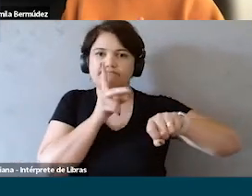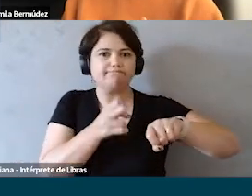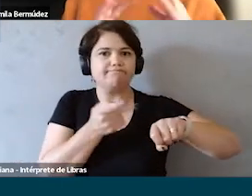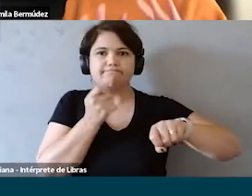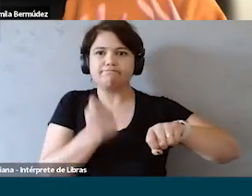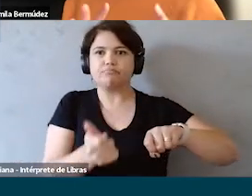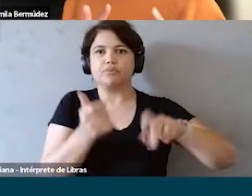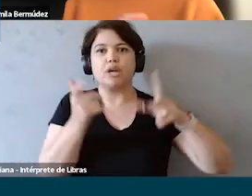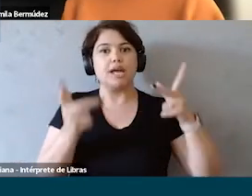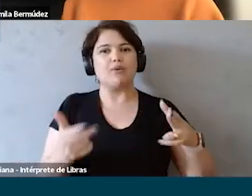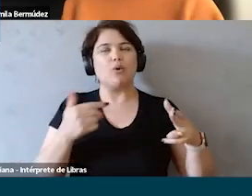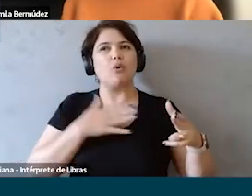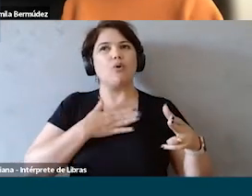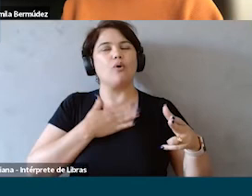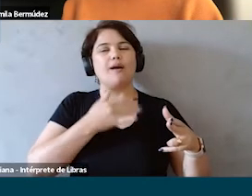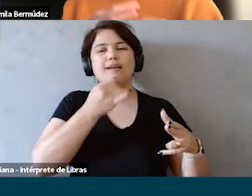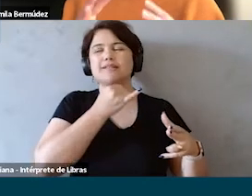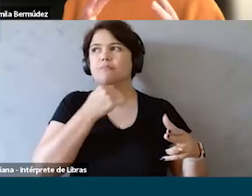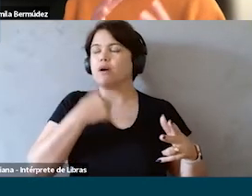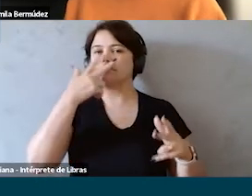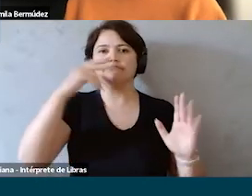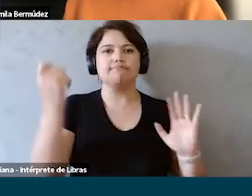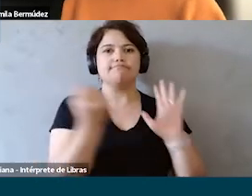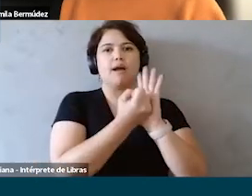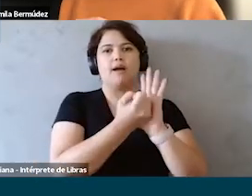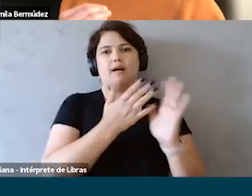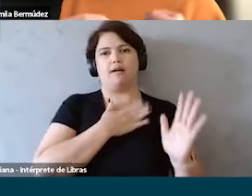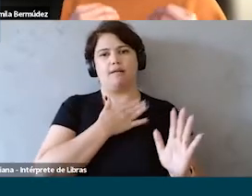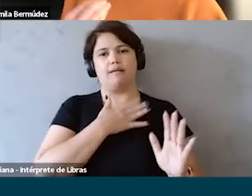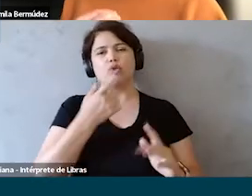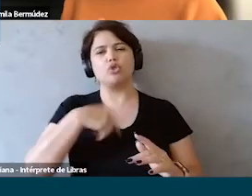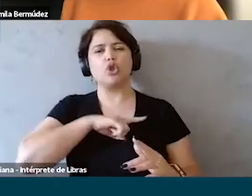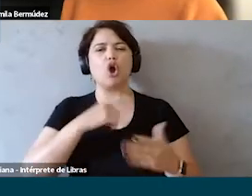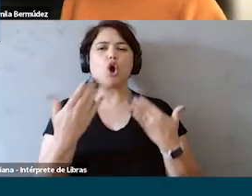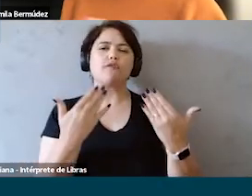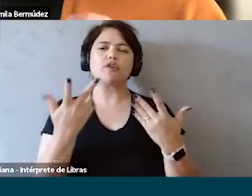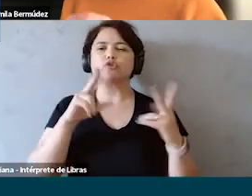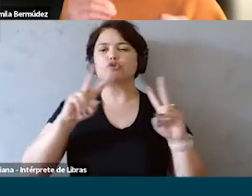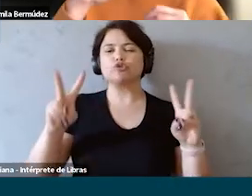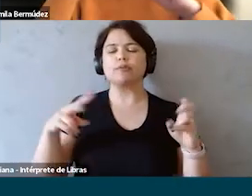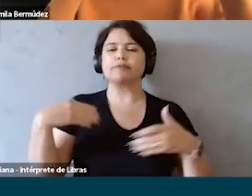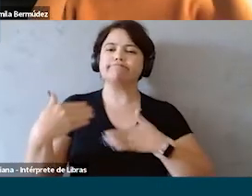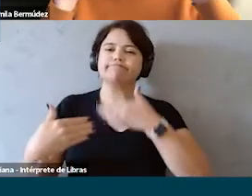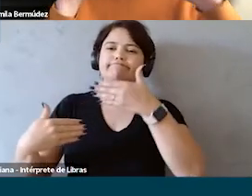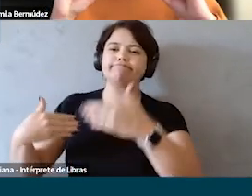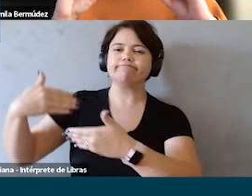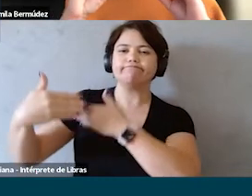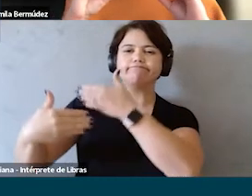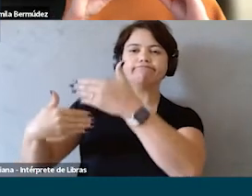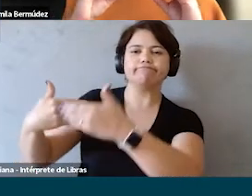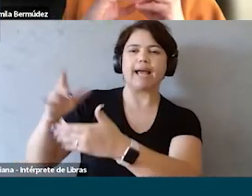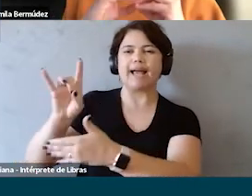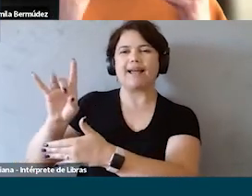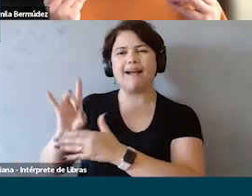E eu vou trazer um exemplo que para mim ficou muito marcado. que a gente estava conversando sobre jornada e cada pessoa do time